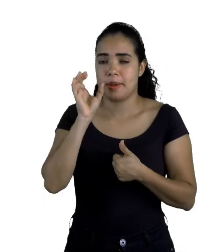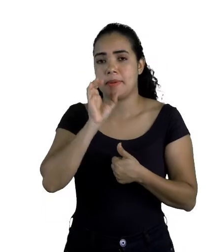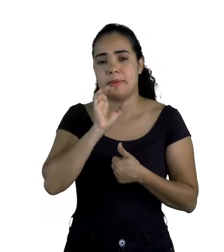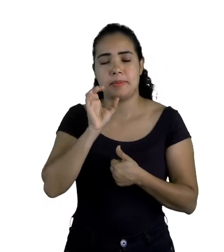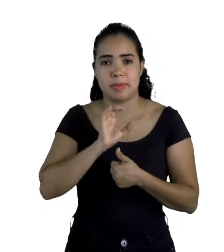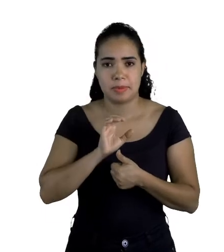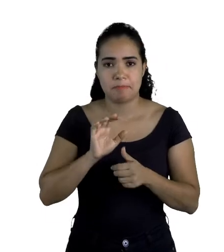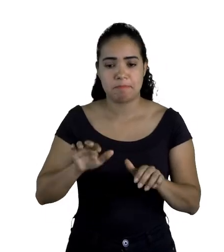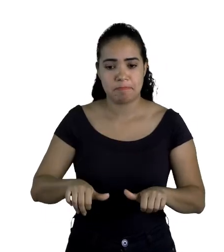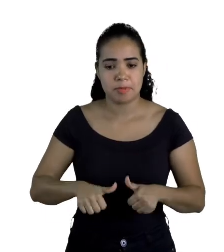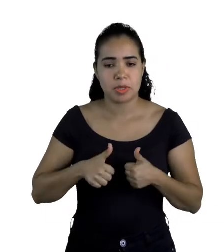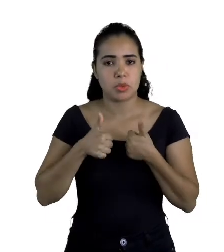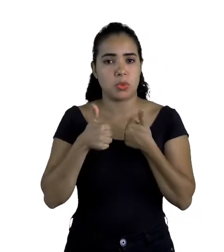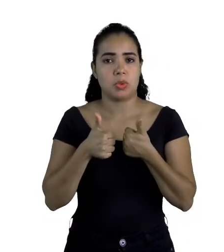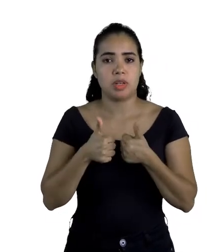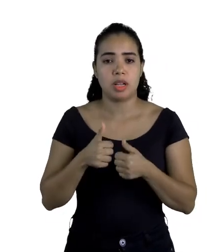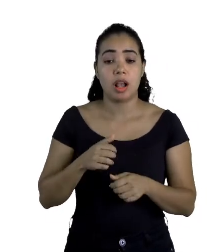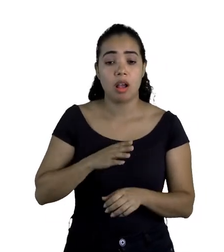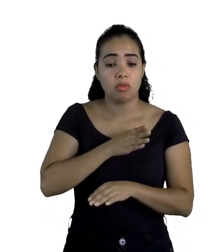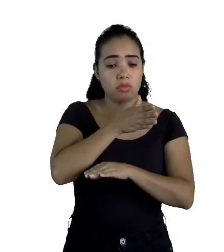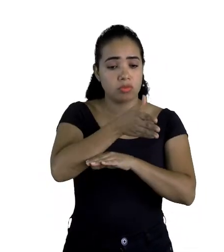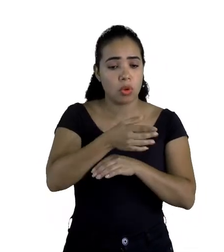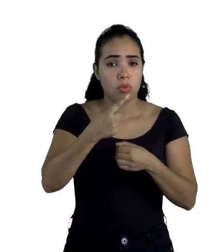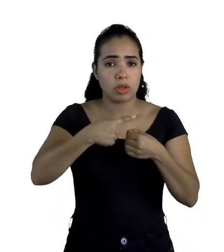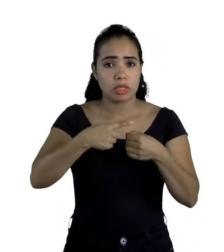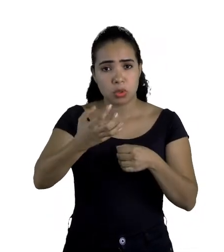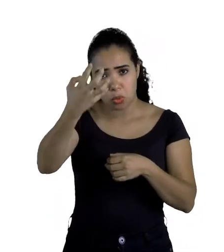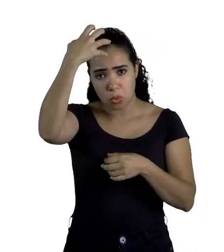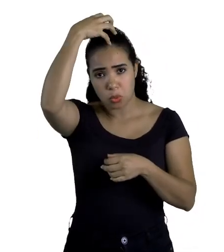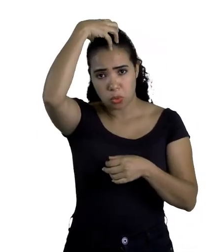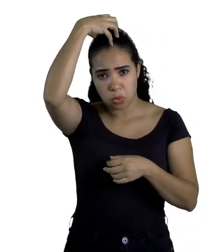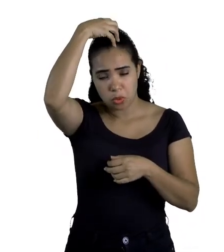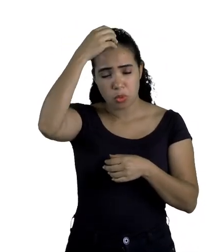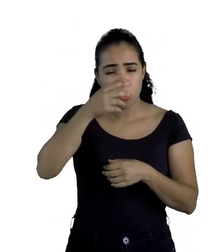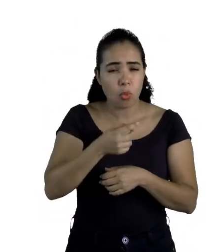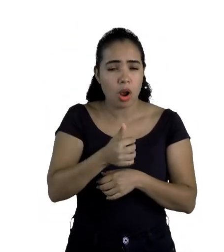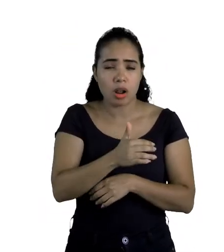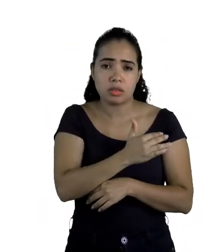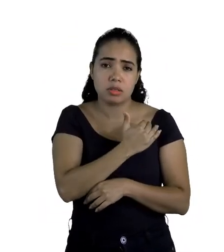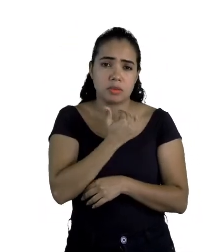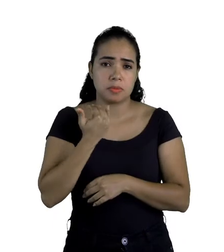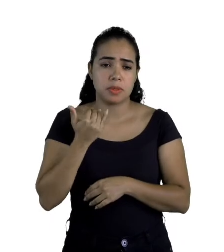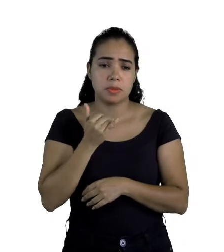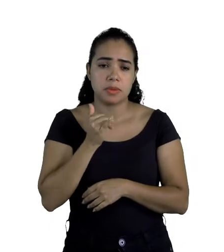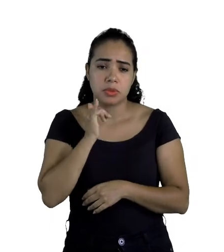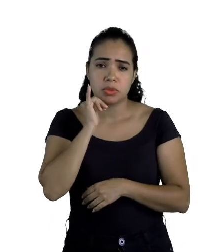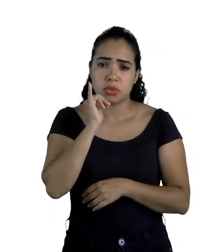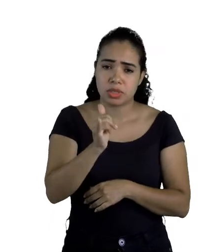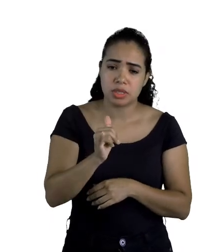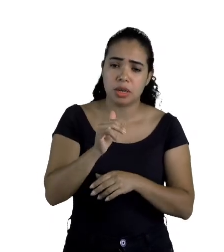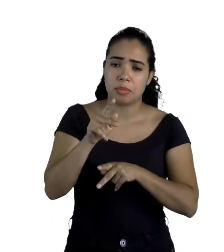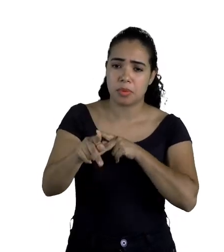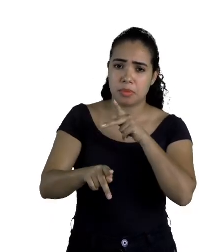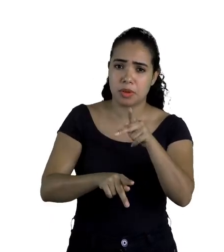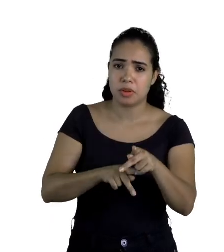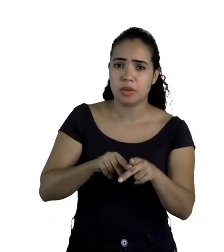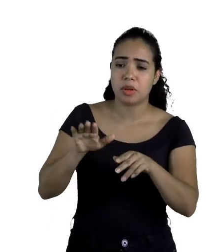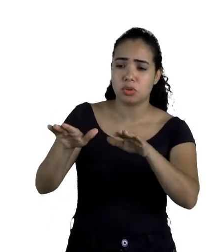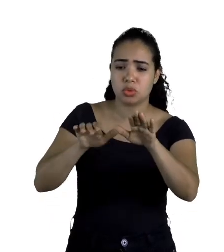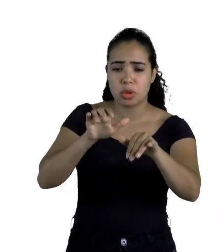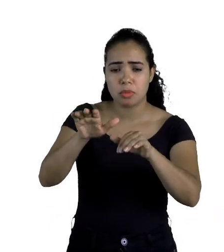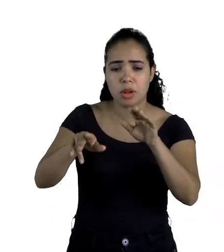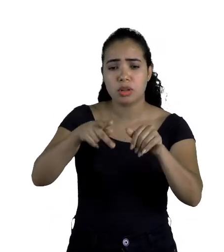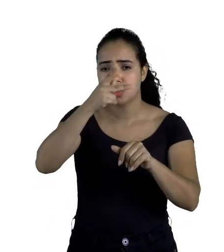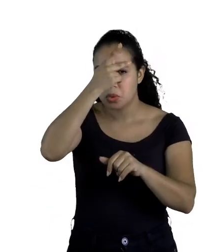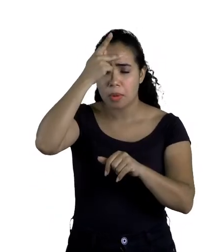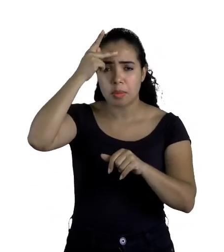Havia uma cidade onde o rei estava às portas da morte e dizia sempre para todos que arranjassem uma